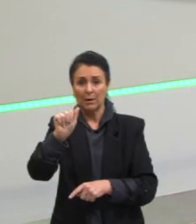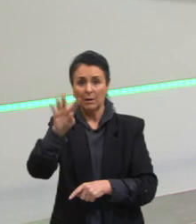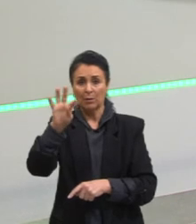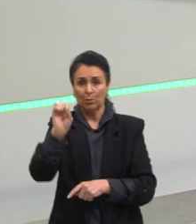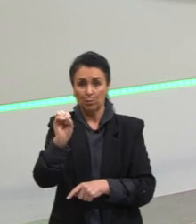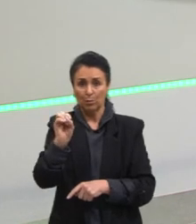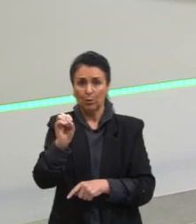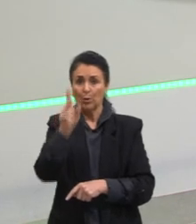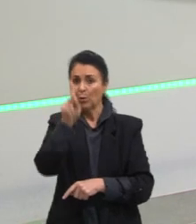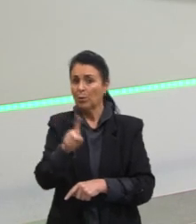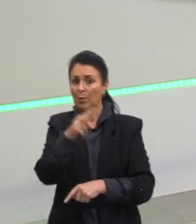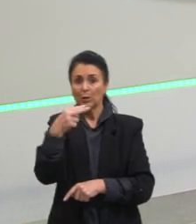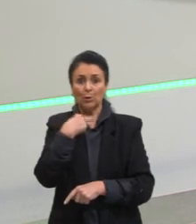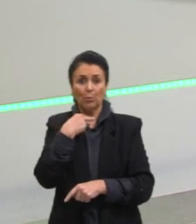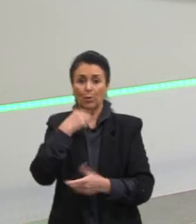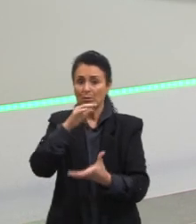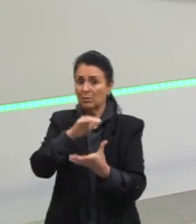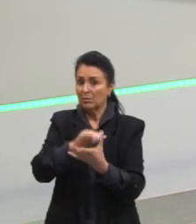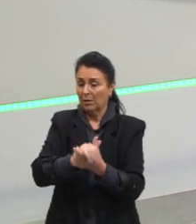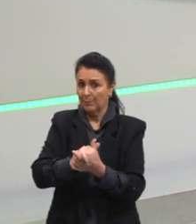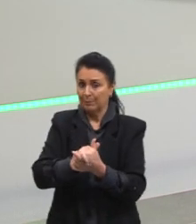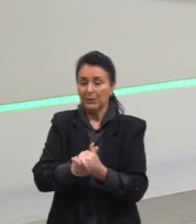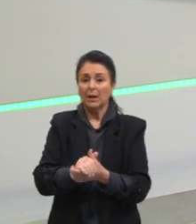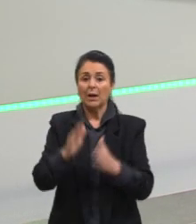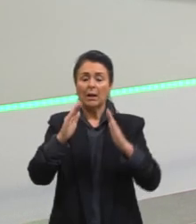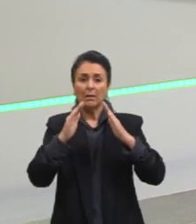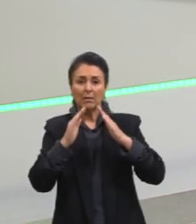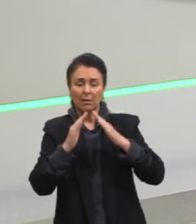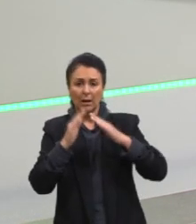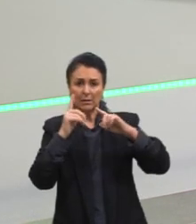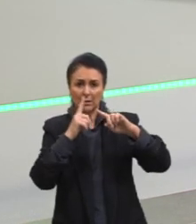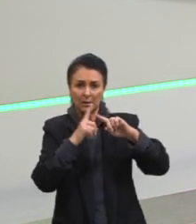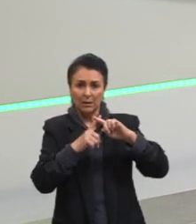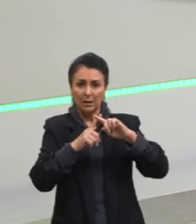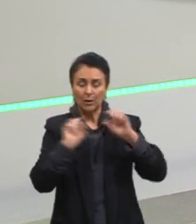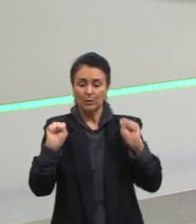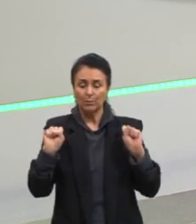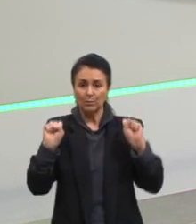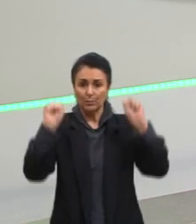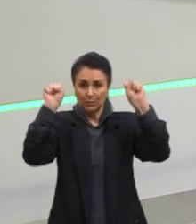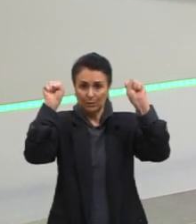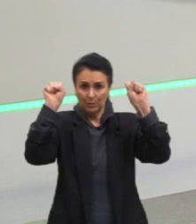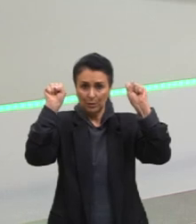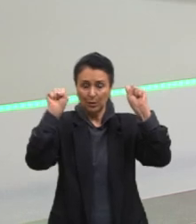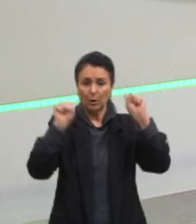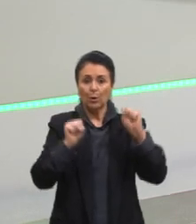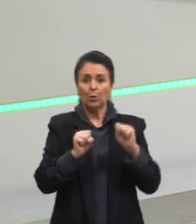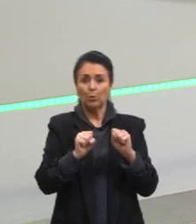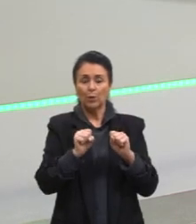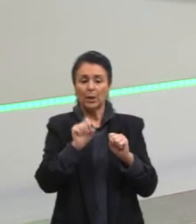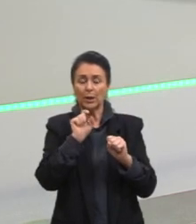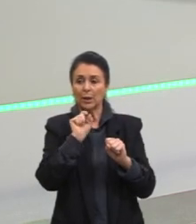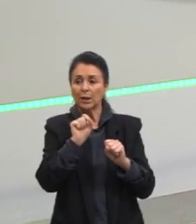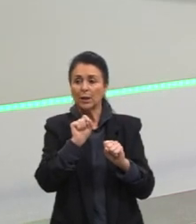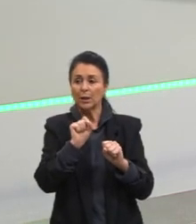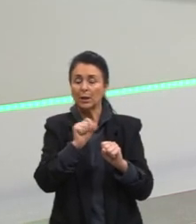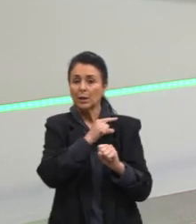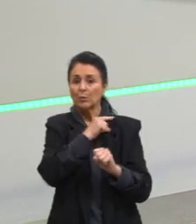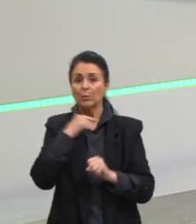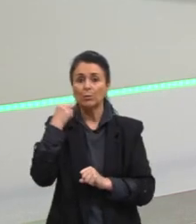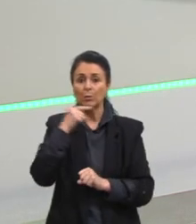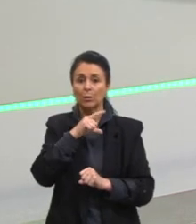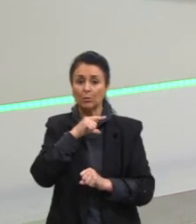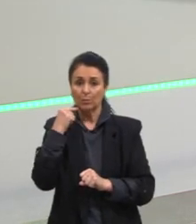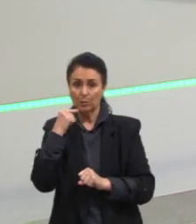poderem casar nas igrejas protestantes. Então, os clérigos protestantes têm essa liberdade, eles